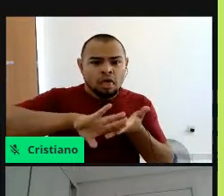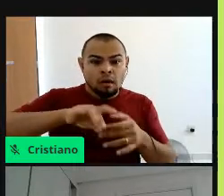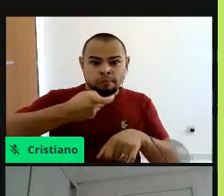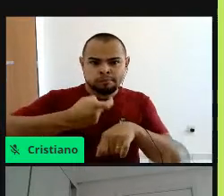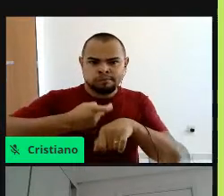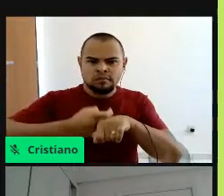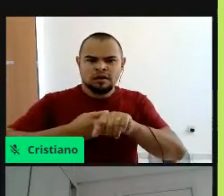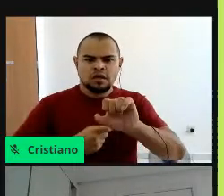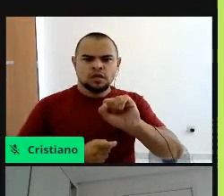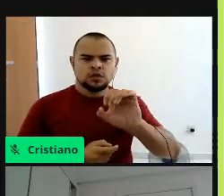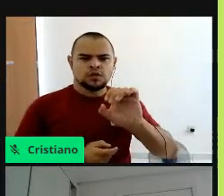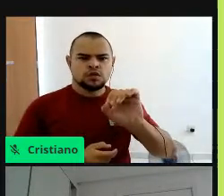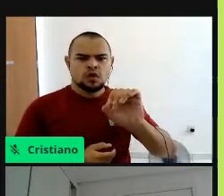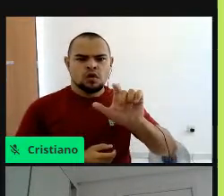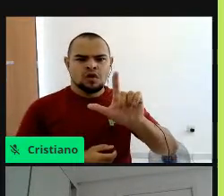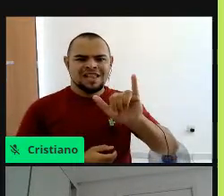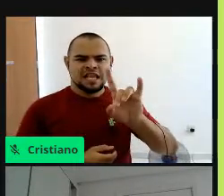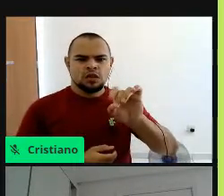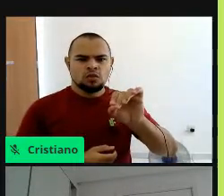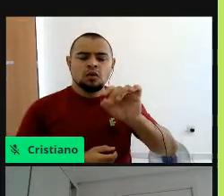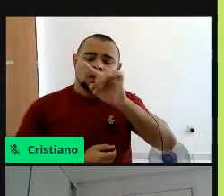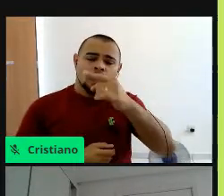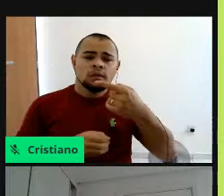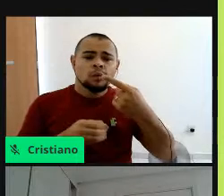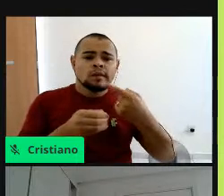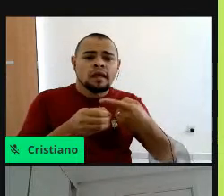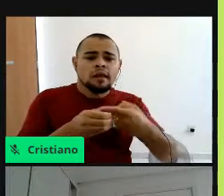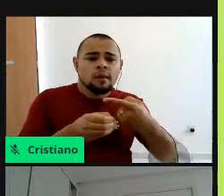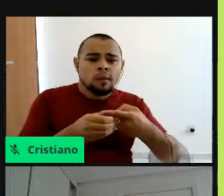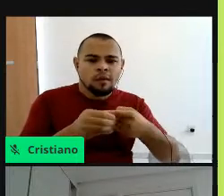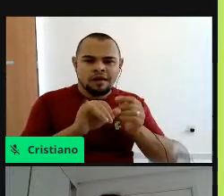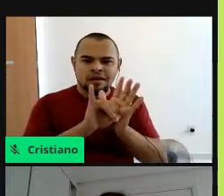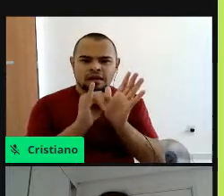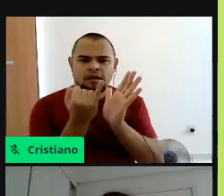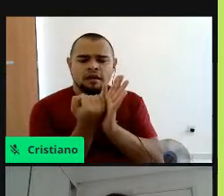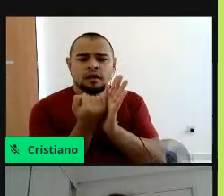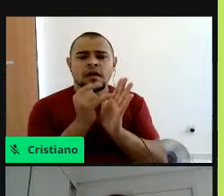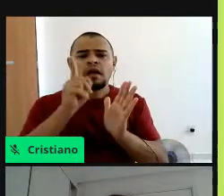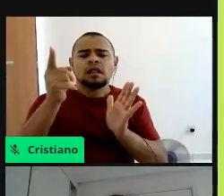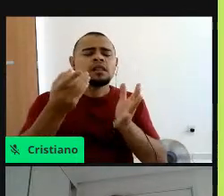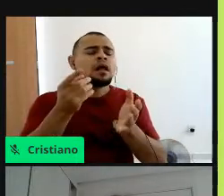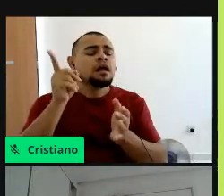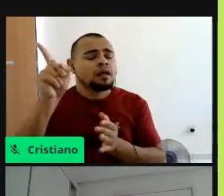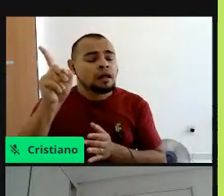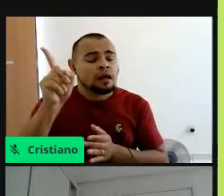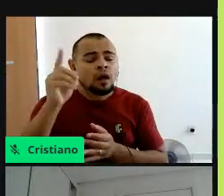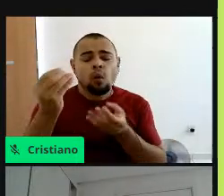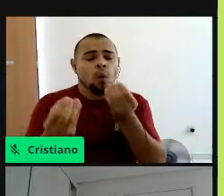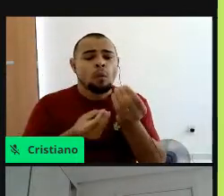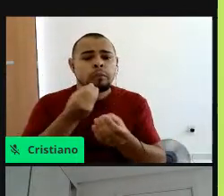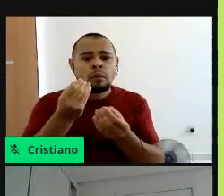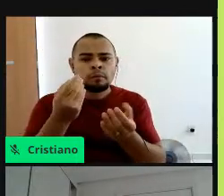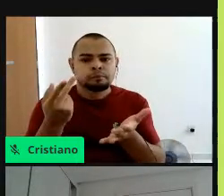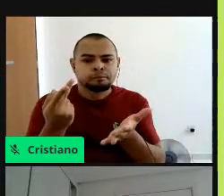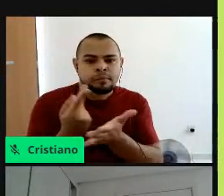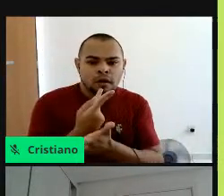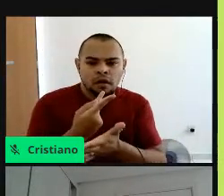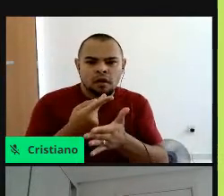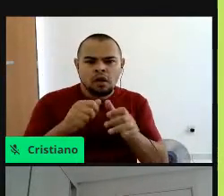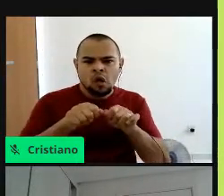no interior. E como esse resíduo sólido no interior impactava na costa.